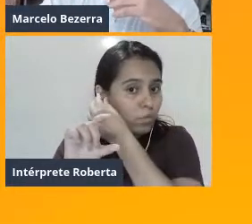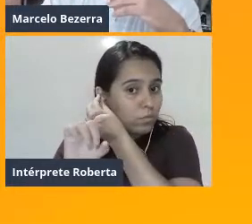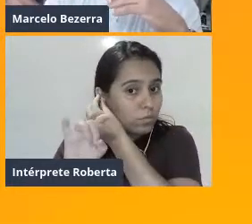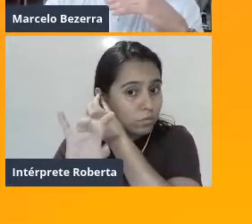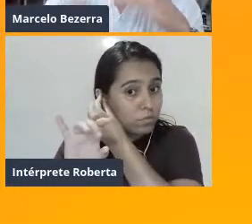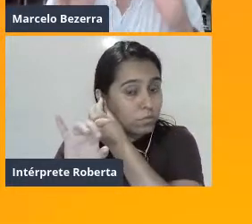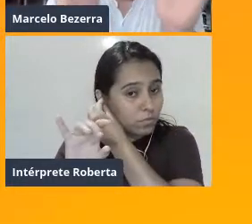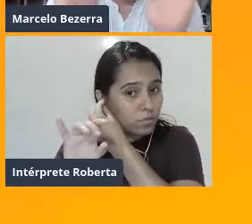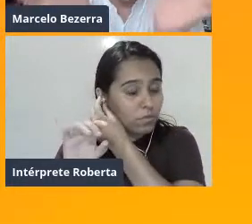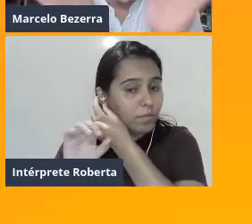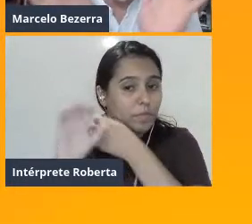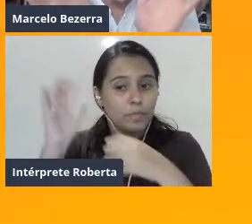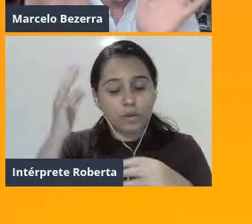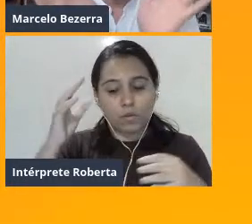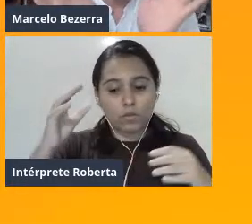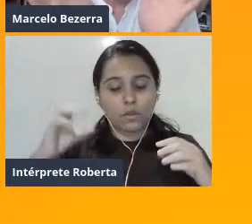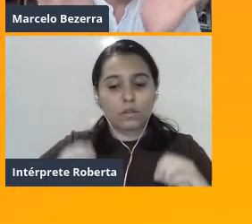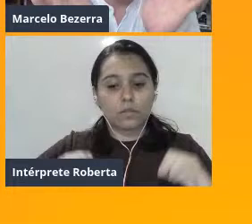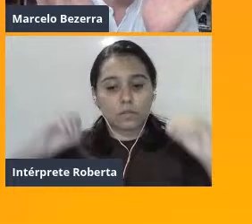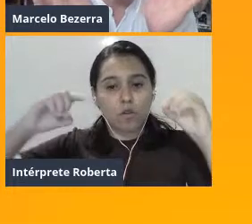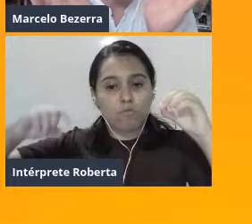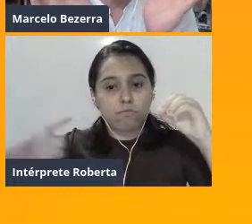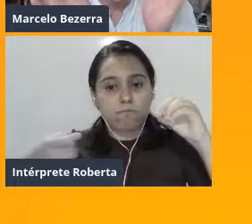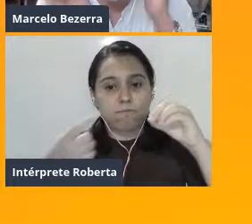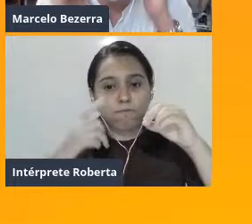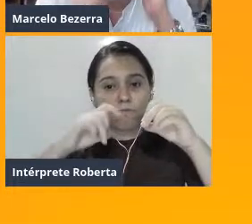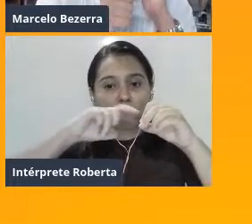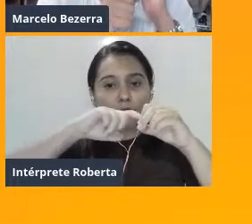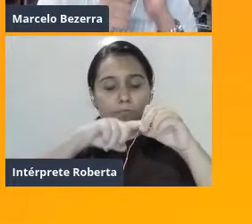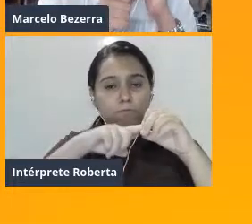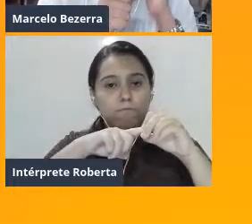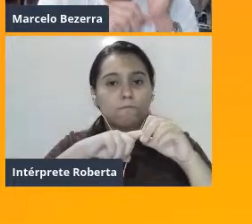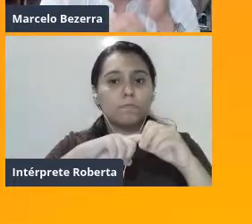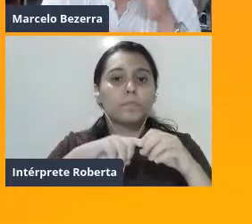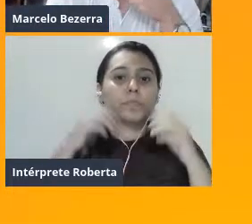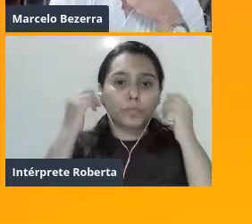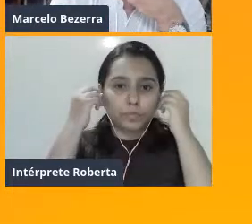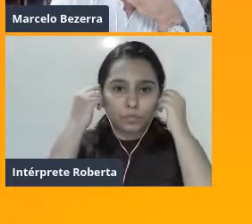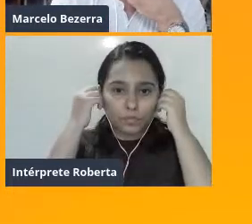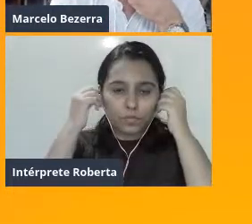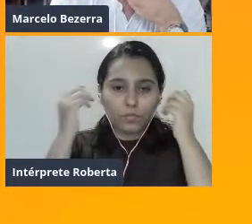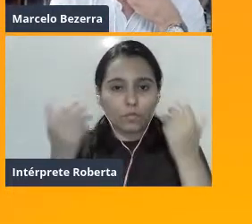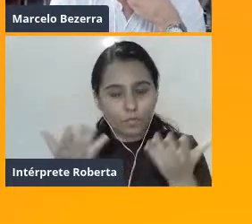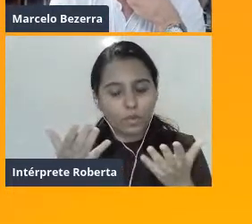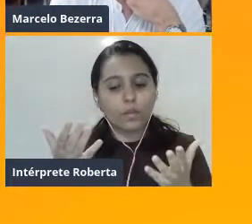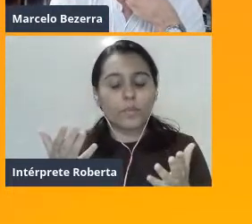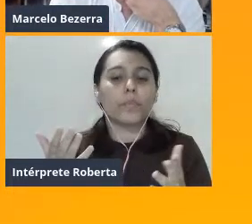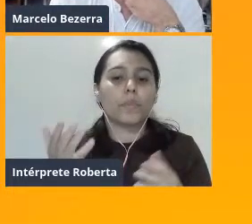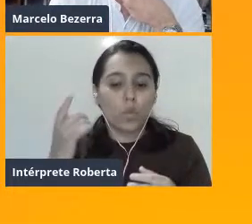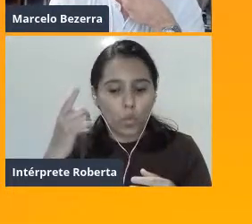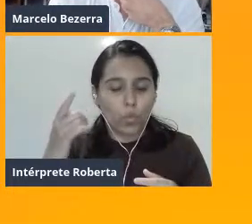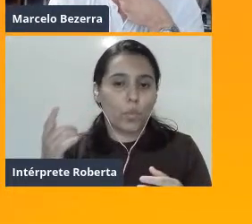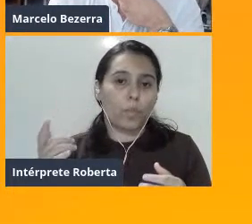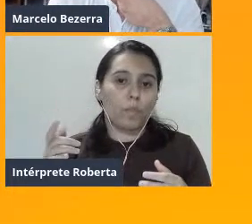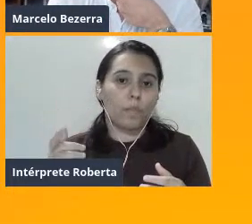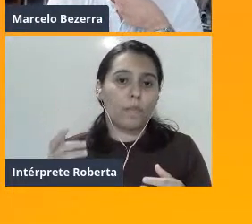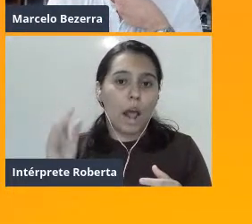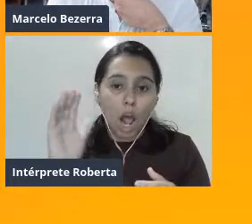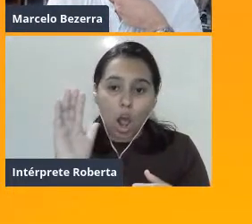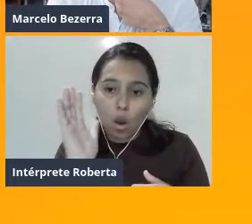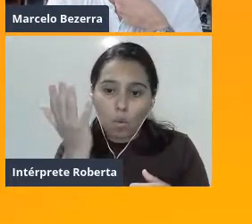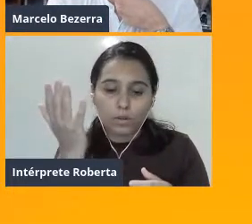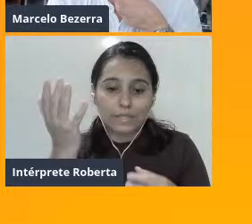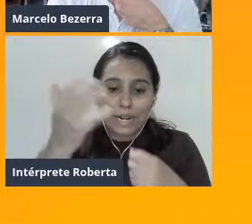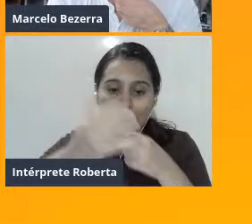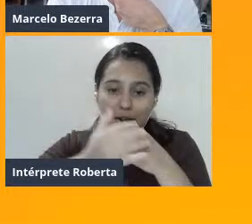ovulação. Então, é basicamente isso que acontece no interior do ovário. E eles se localizam normalmente